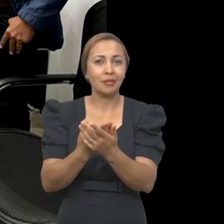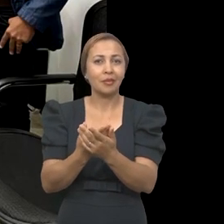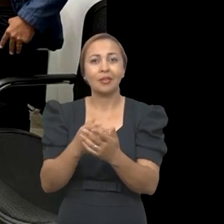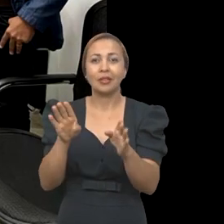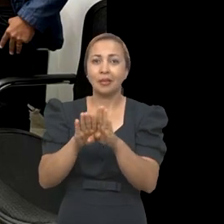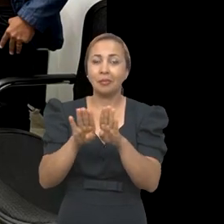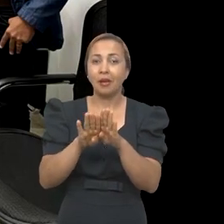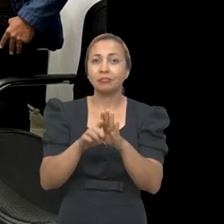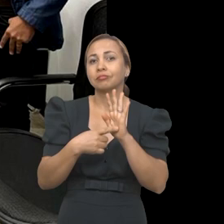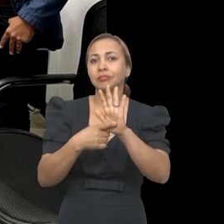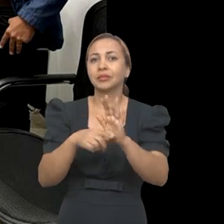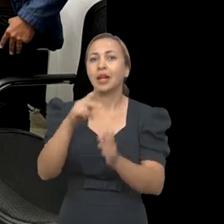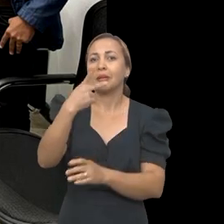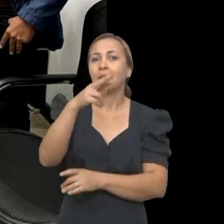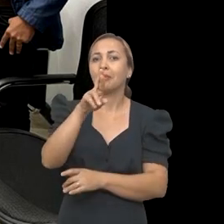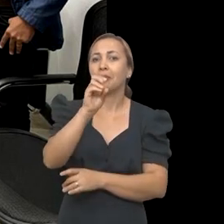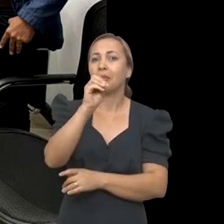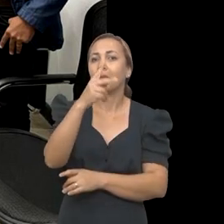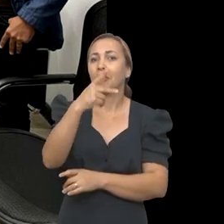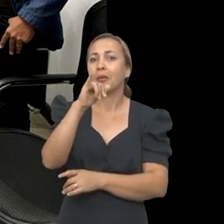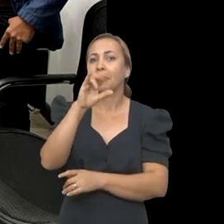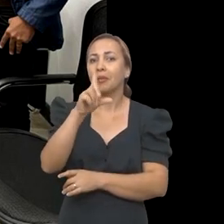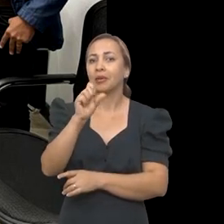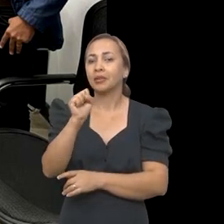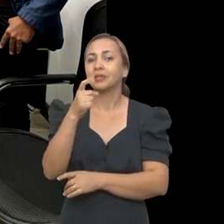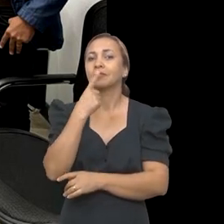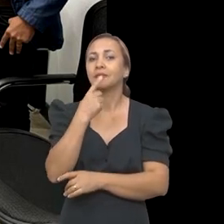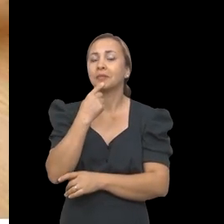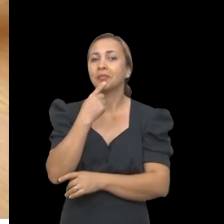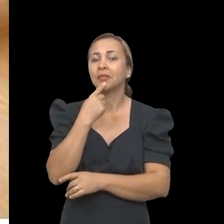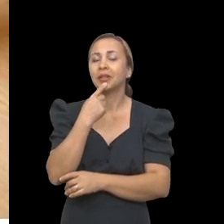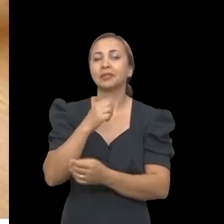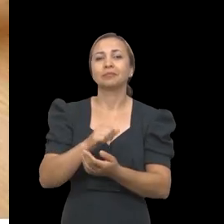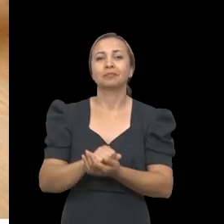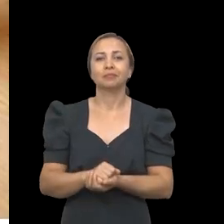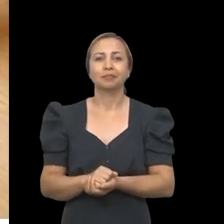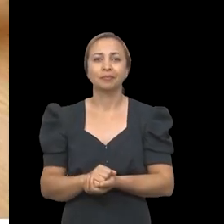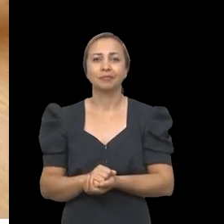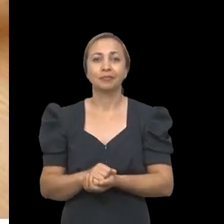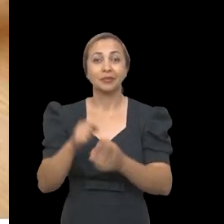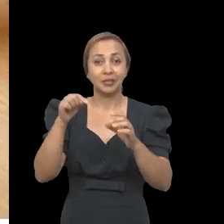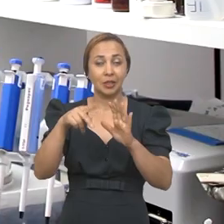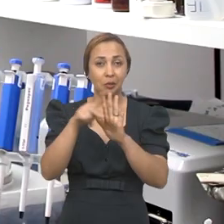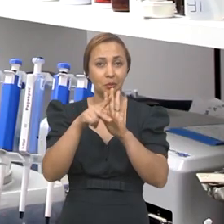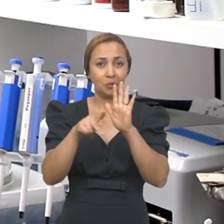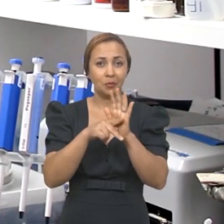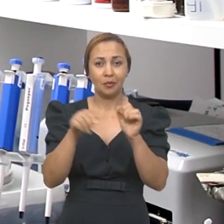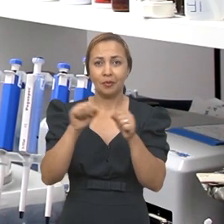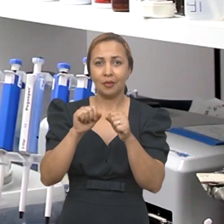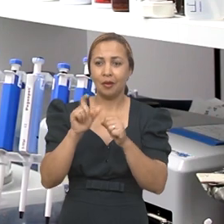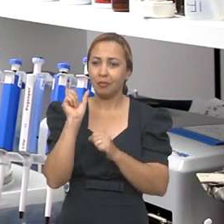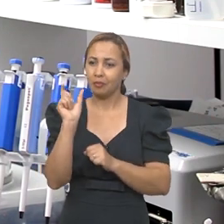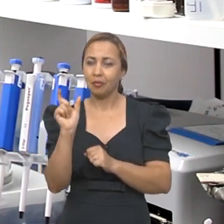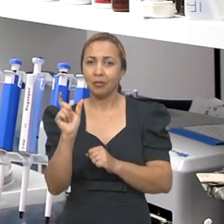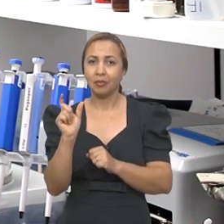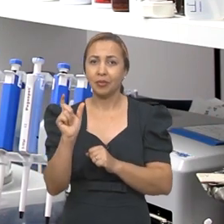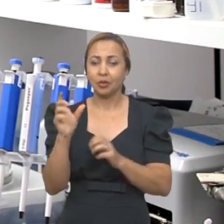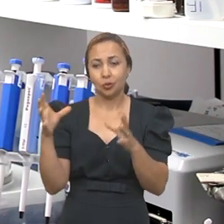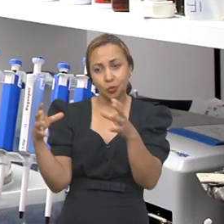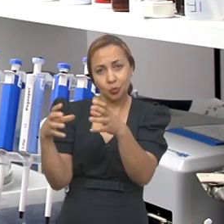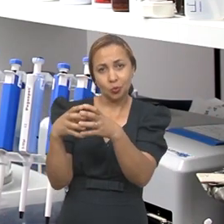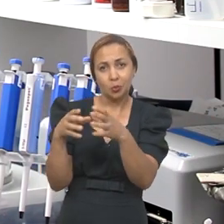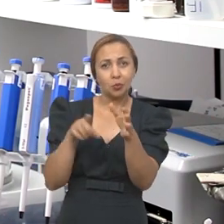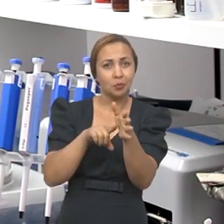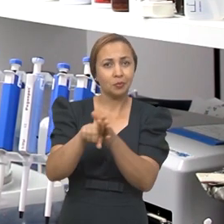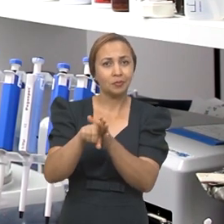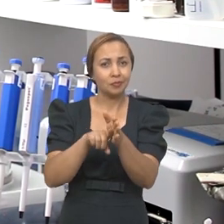o estudo e a produção da própolis vermelha no interior de Alagoas. Esse projeto faz